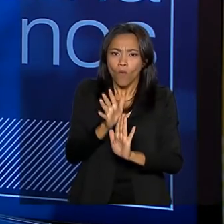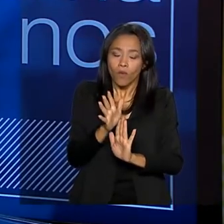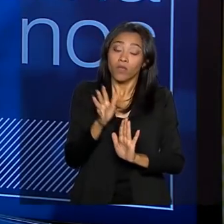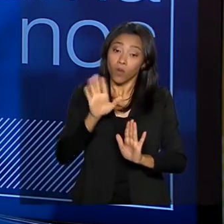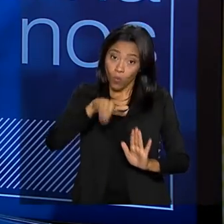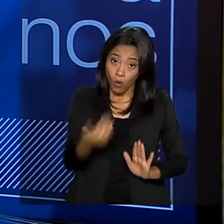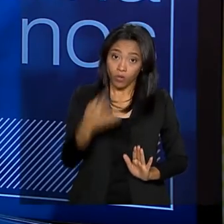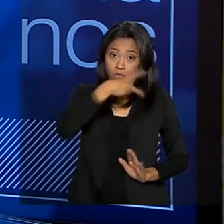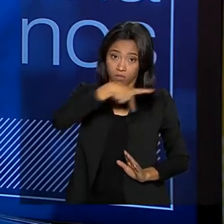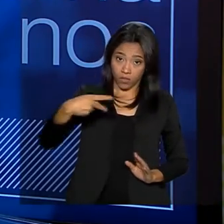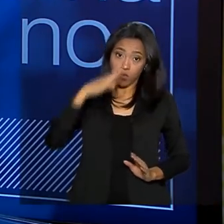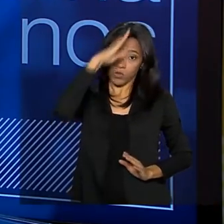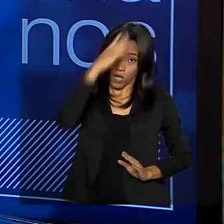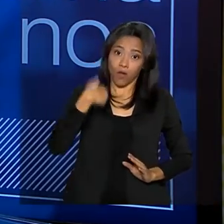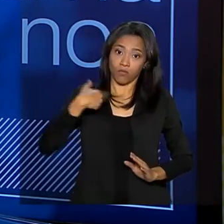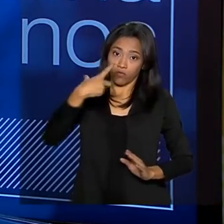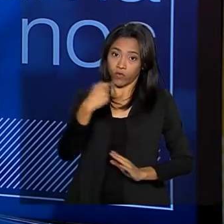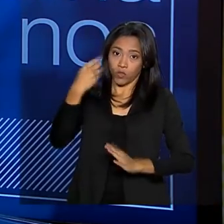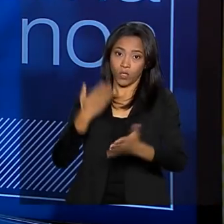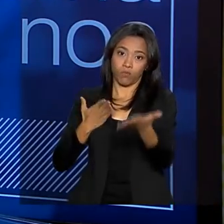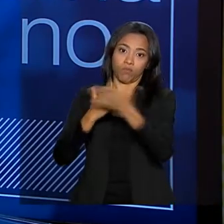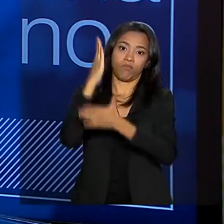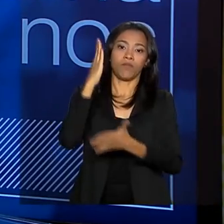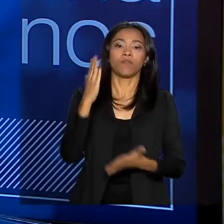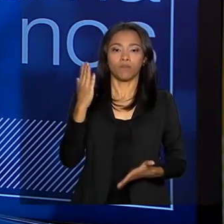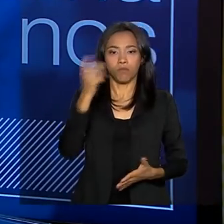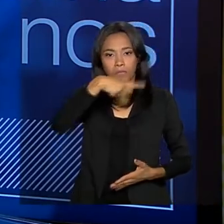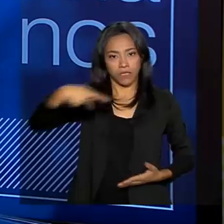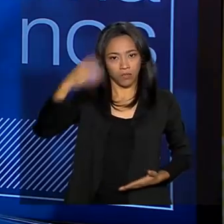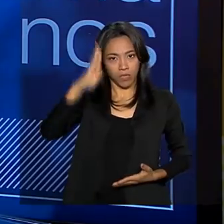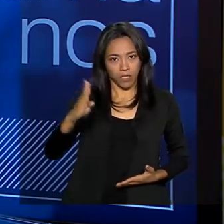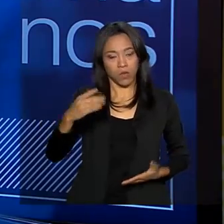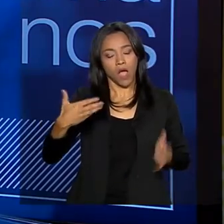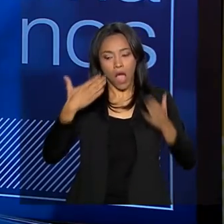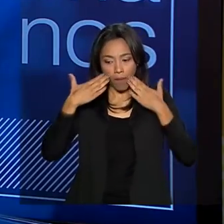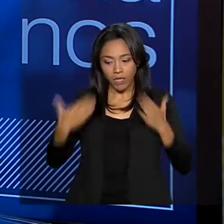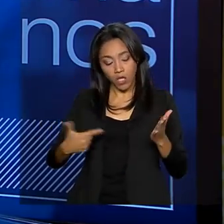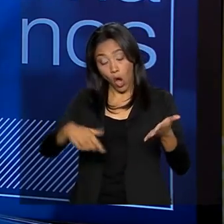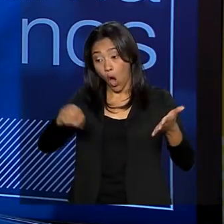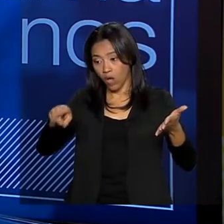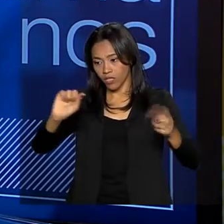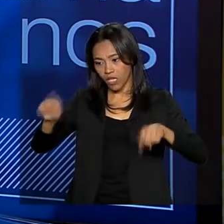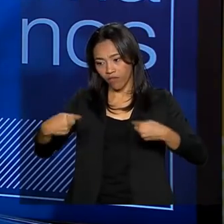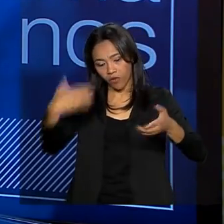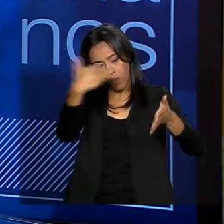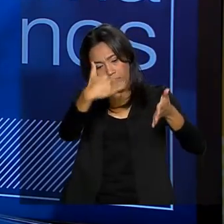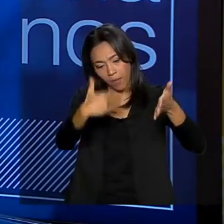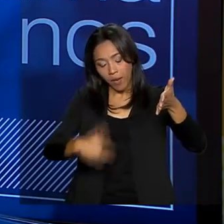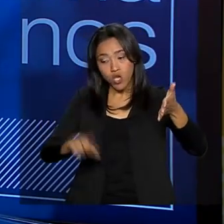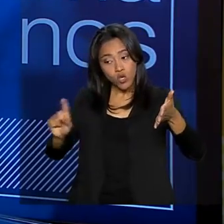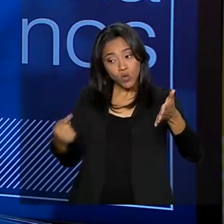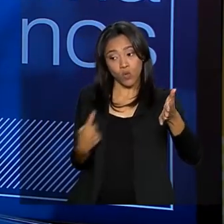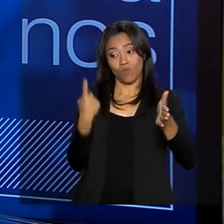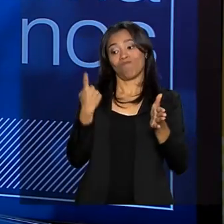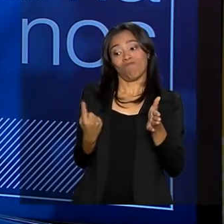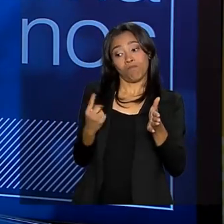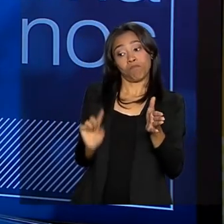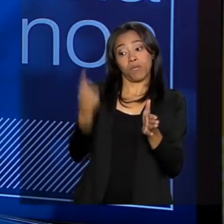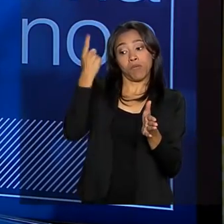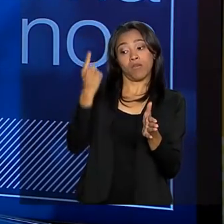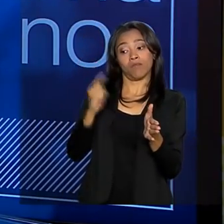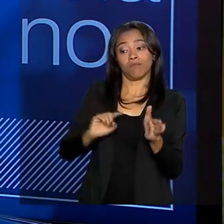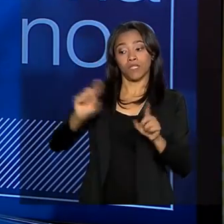quando foi eleito e que ele nos traz os desafios para o Ministério, um desafio que ele coloca lá na lista de